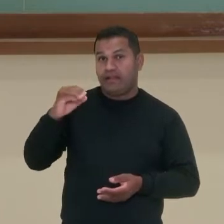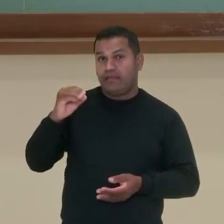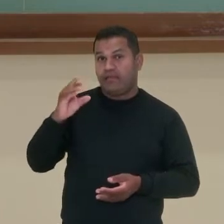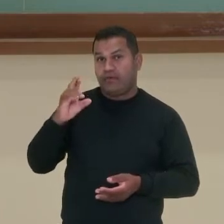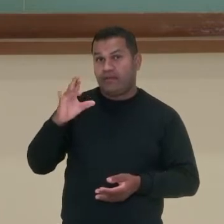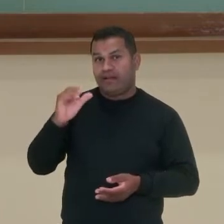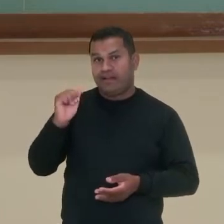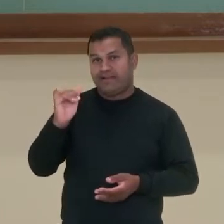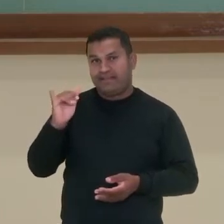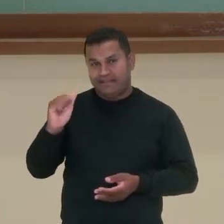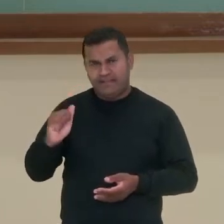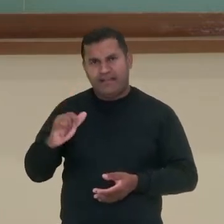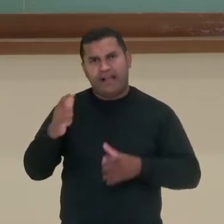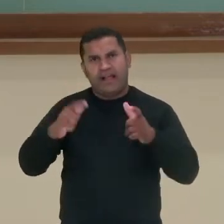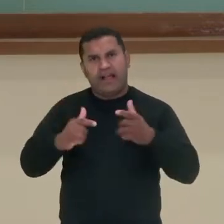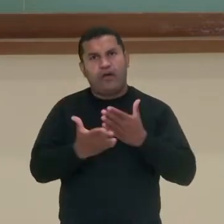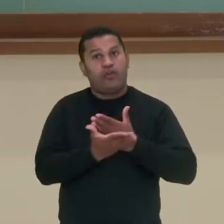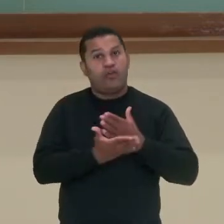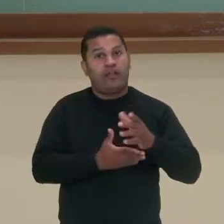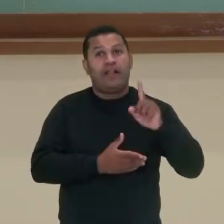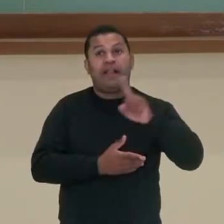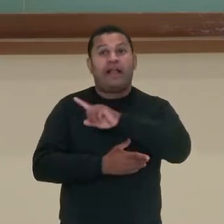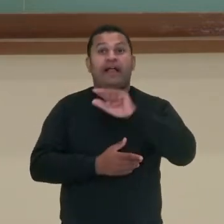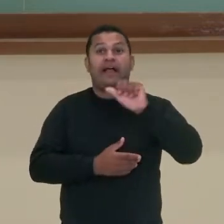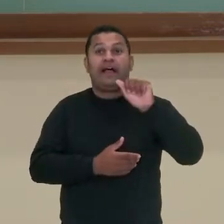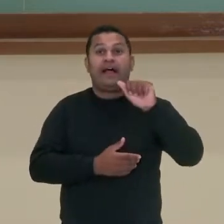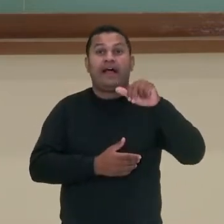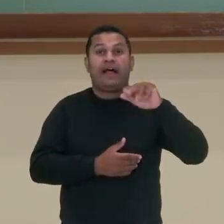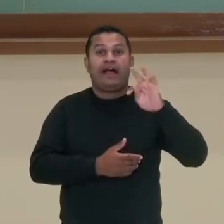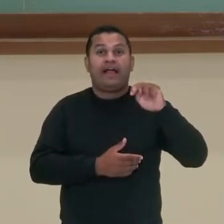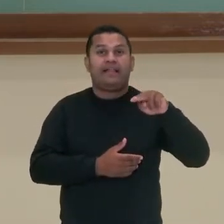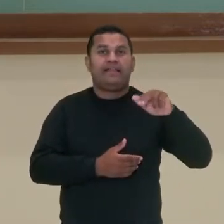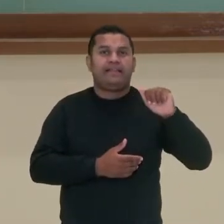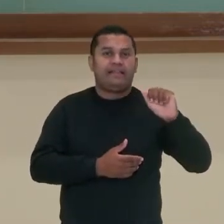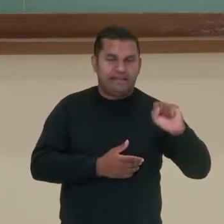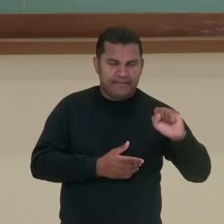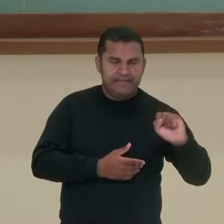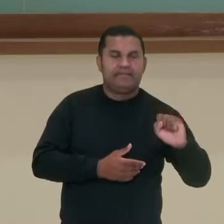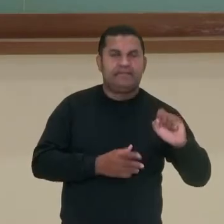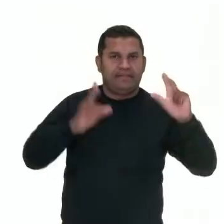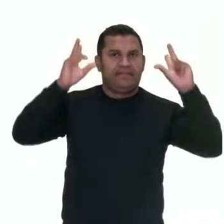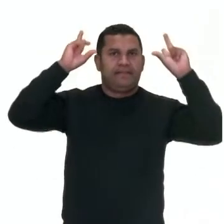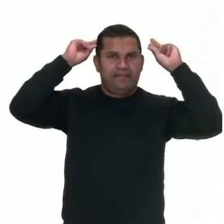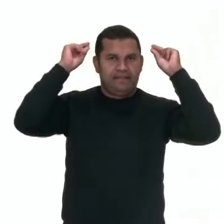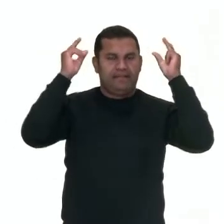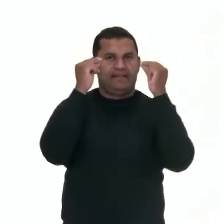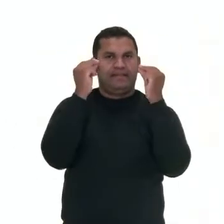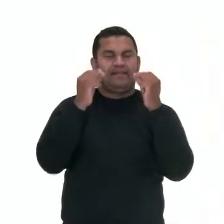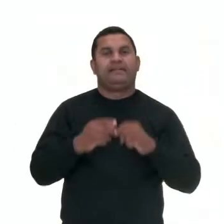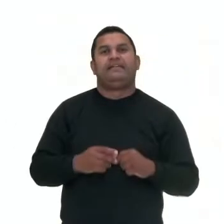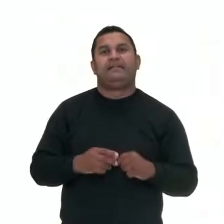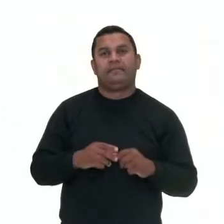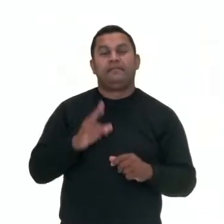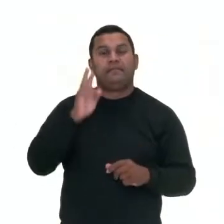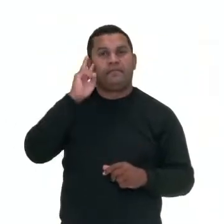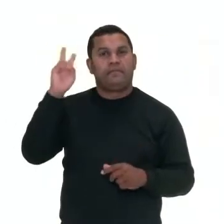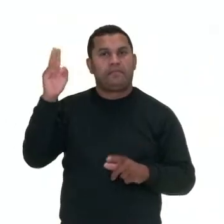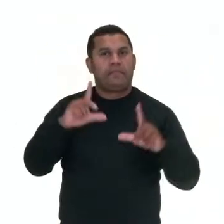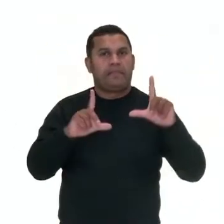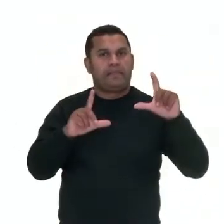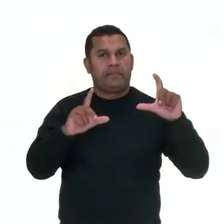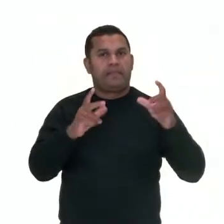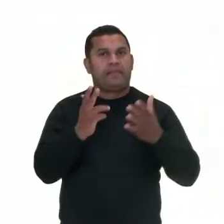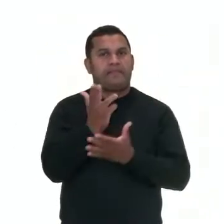Vamos ver lá na antiguidade, bora lá, embarque nas aventuras, vou mostrar para vocês o primeiro slide. Então a cidade de Atenas destaque aqui